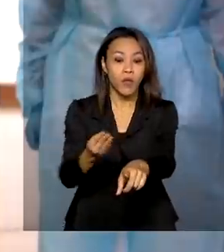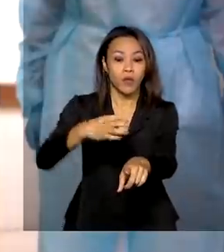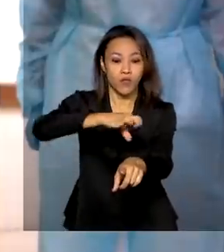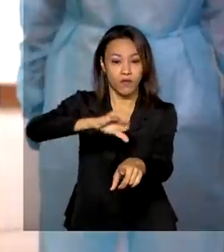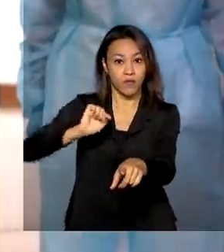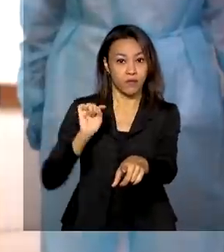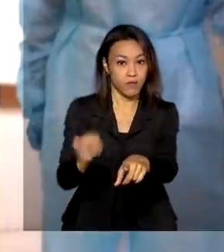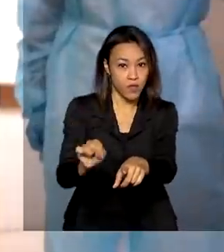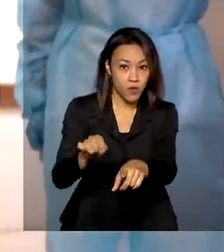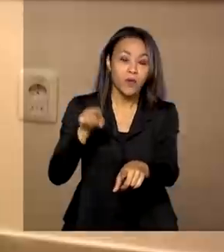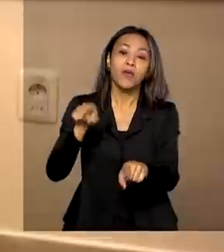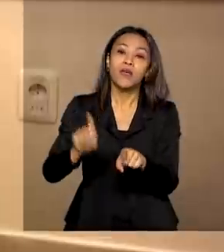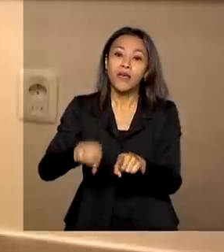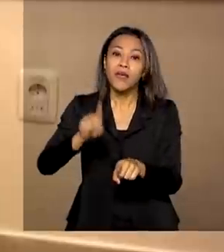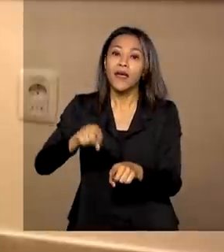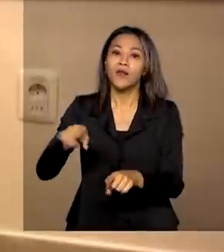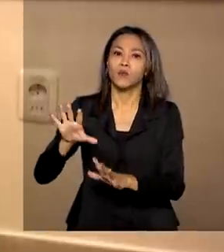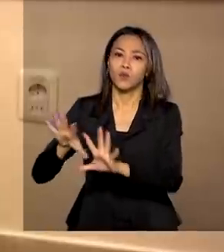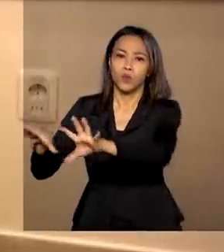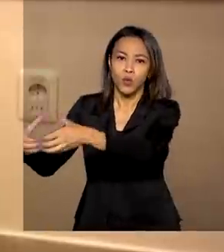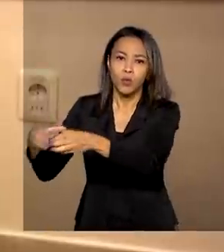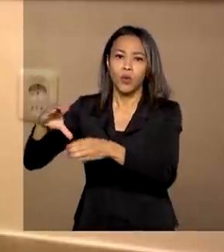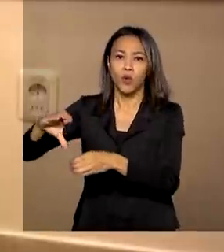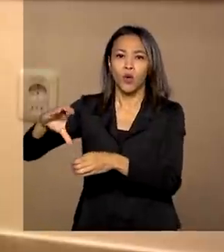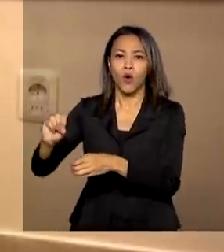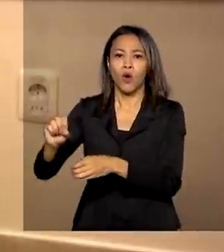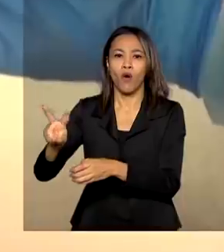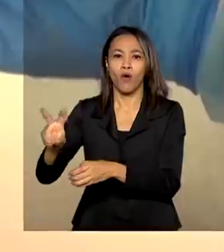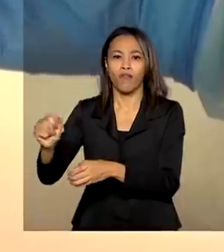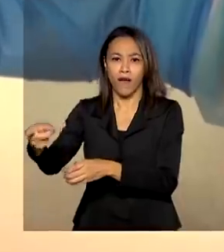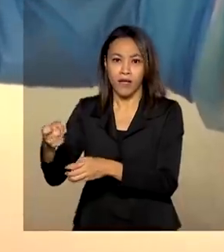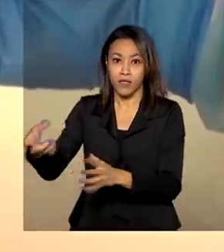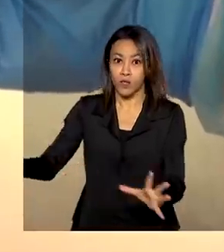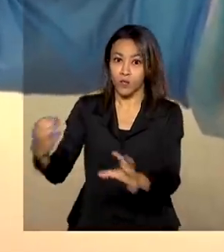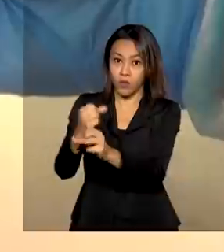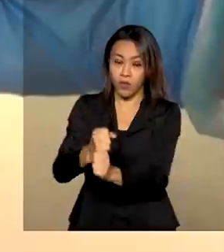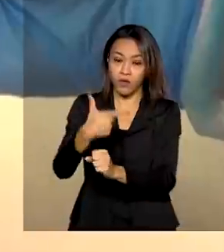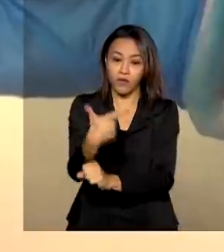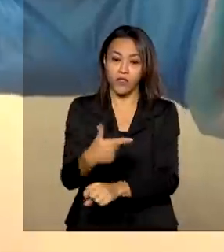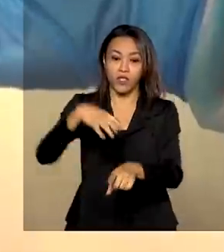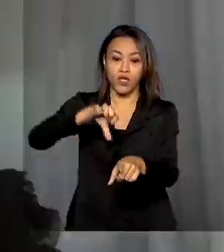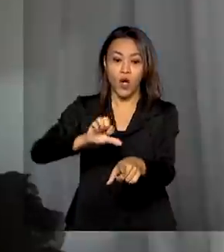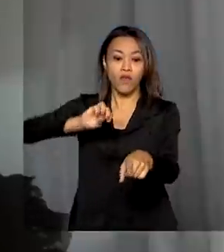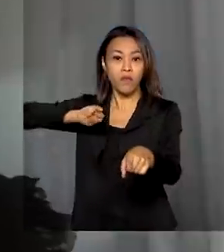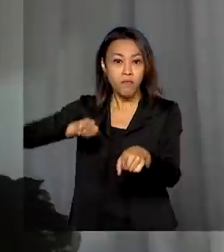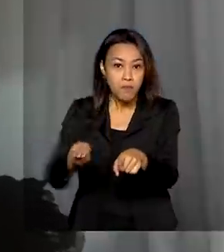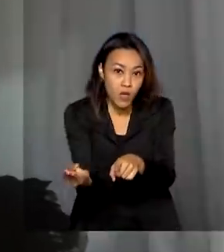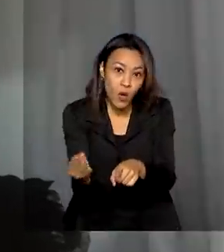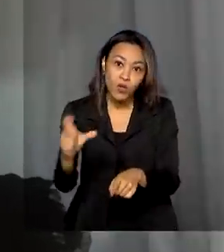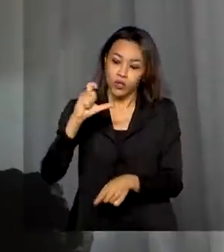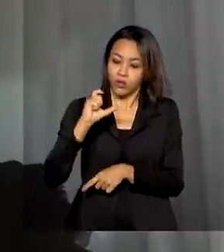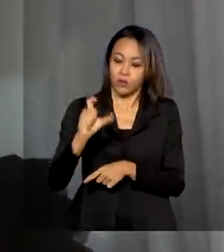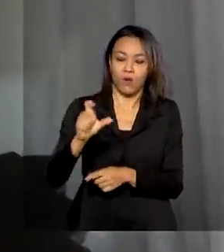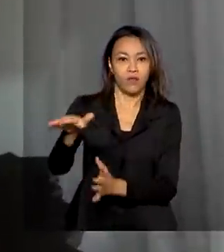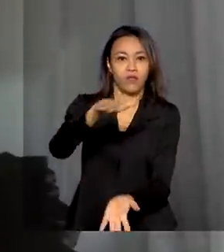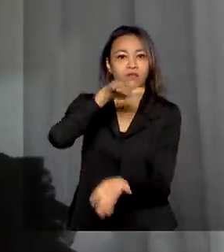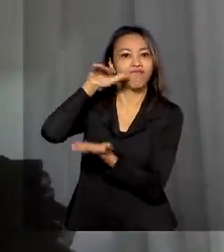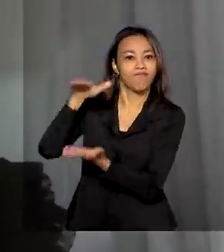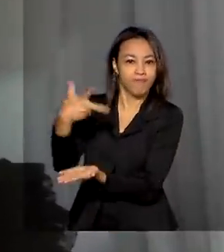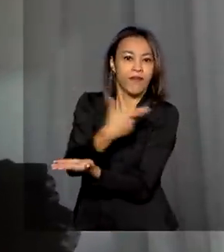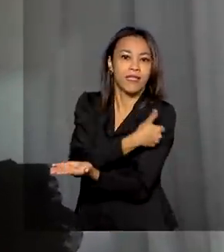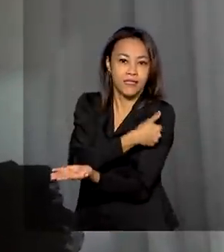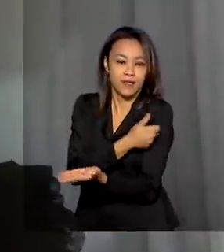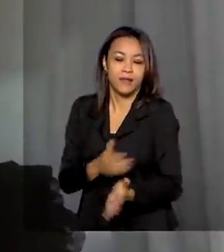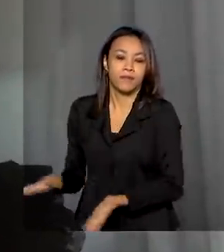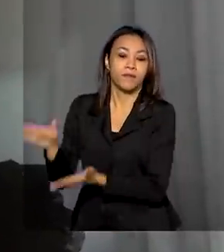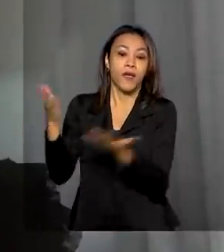adquiridas do consórcio Covax Facility, um total de 29 milhões de doses. Agora também passam a fazer parte